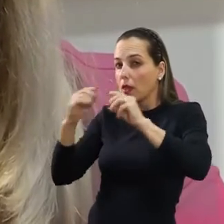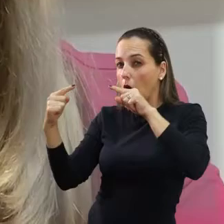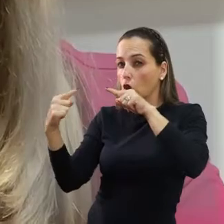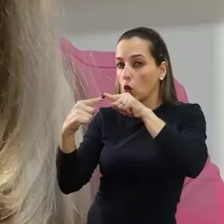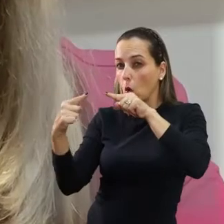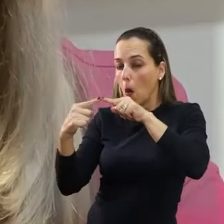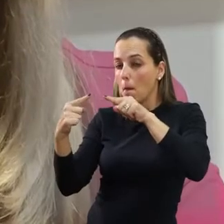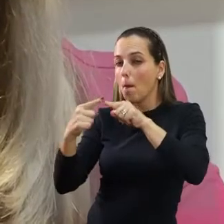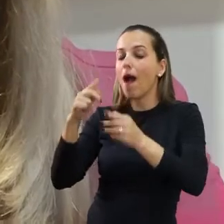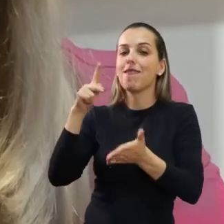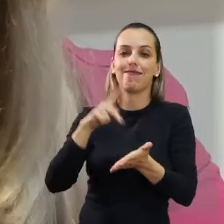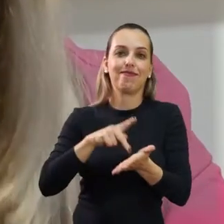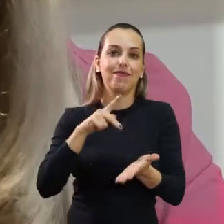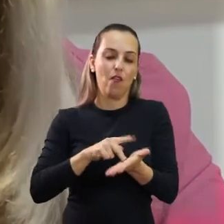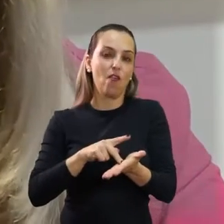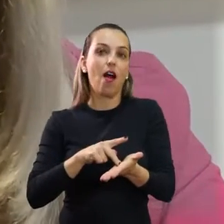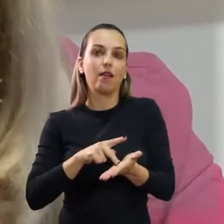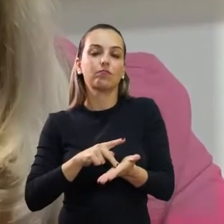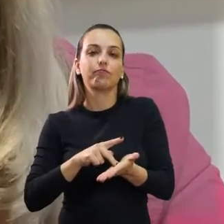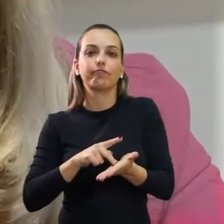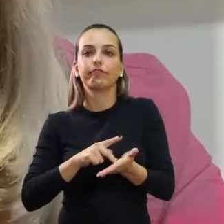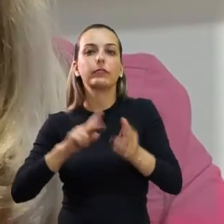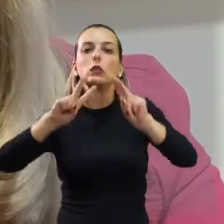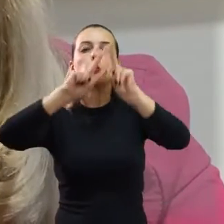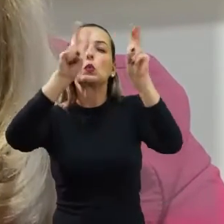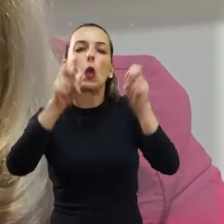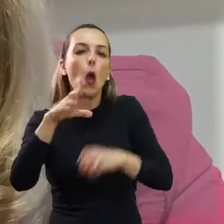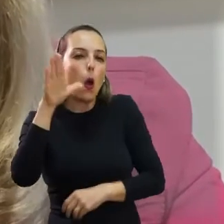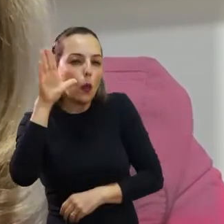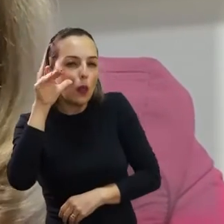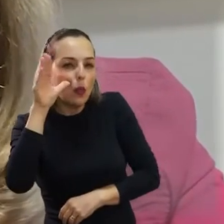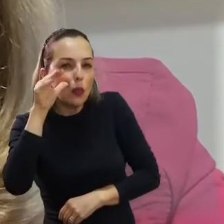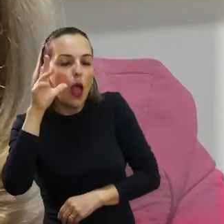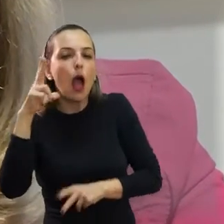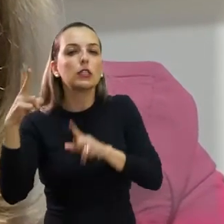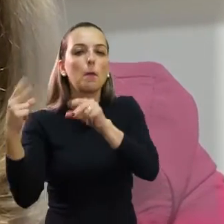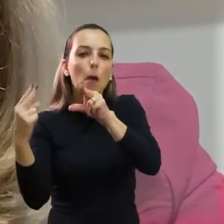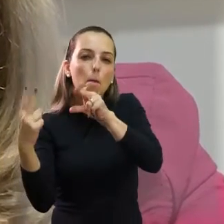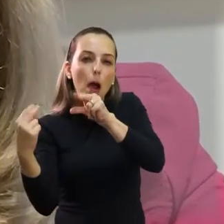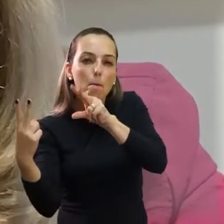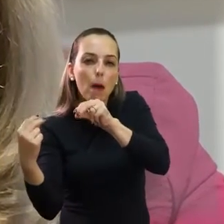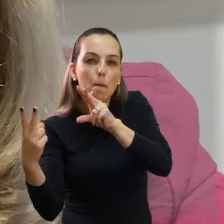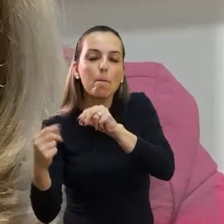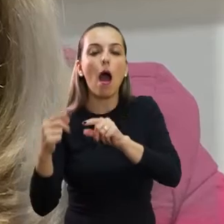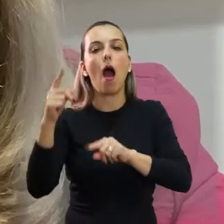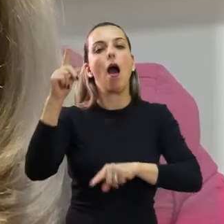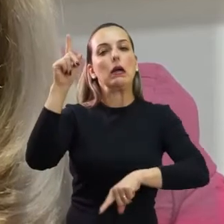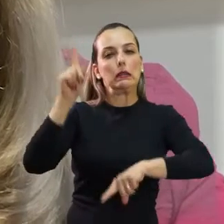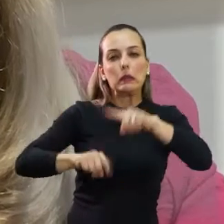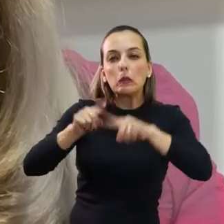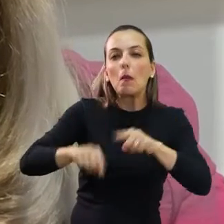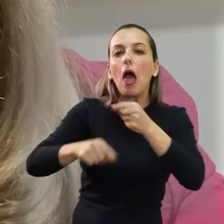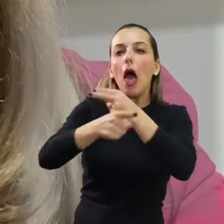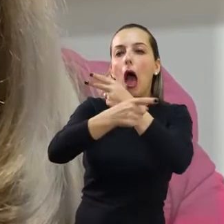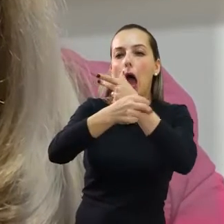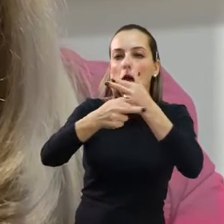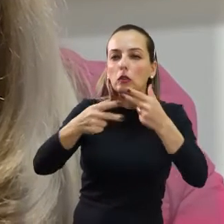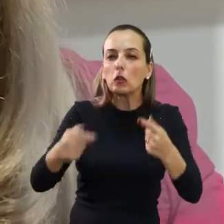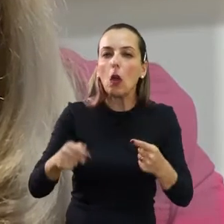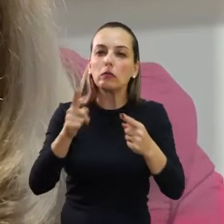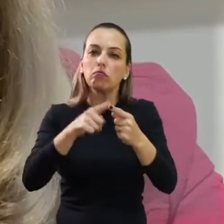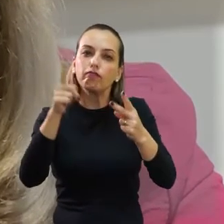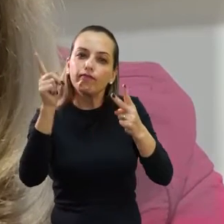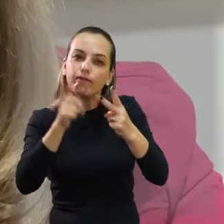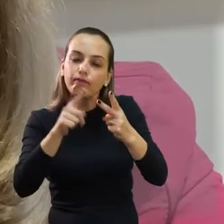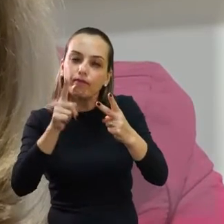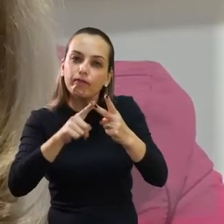as possibilidades de compreensão da criança. E ao falar com ela, use frases curtas e